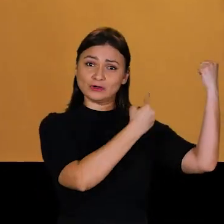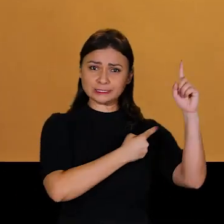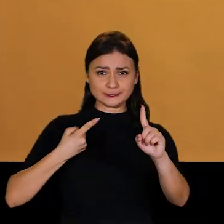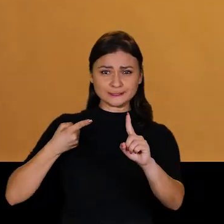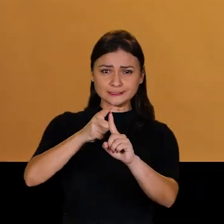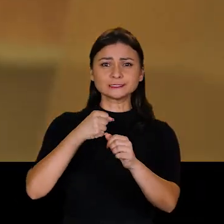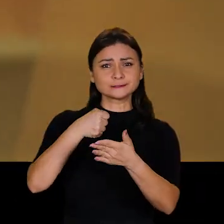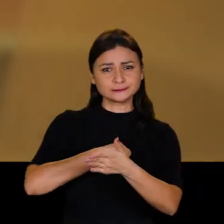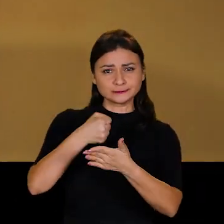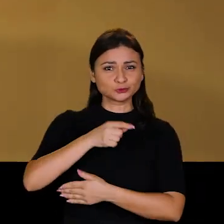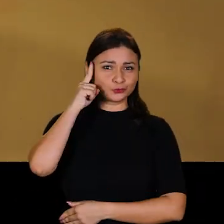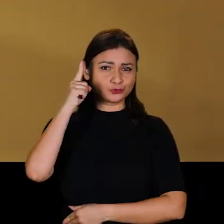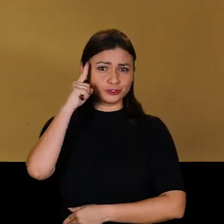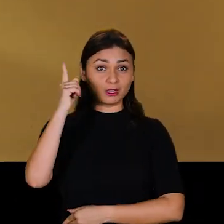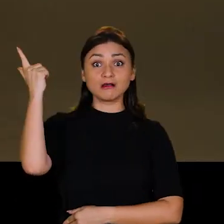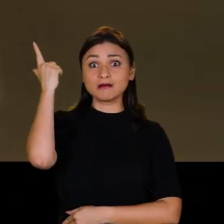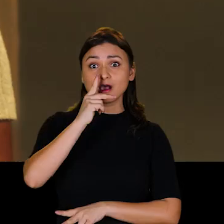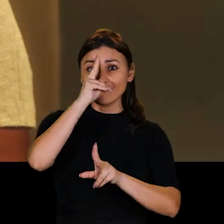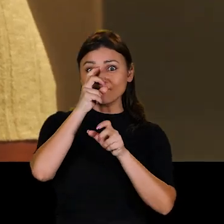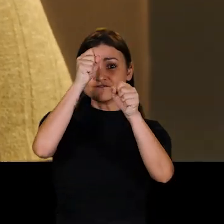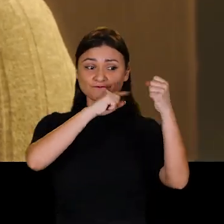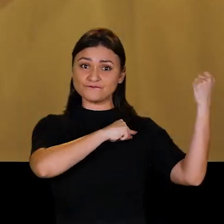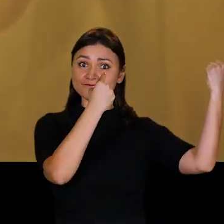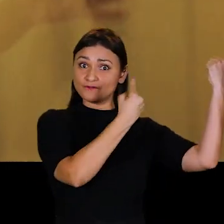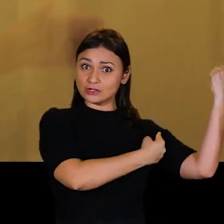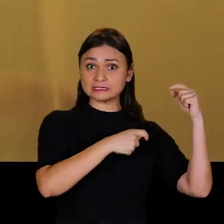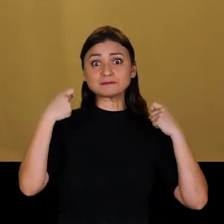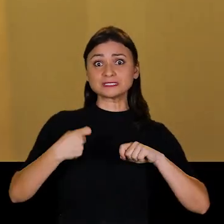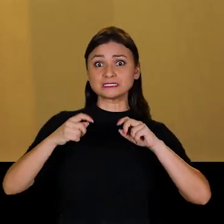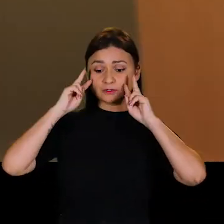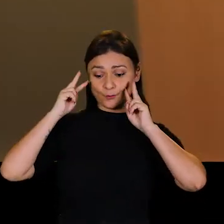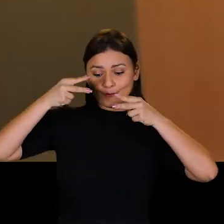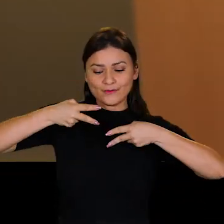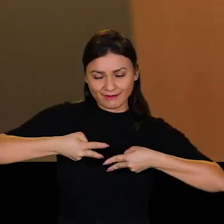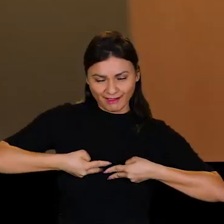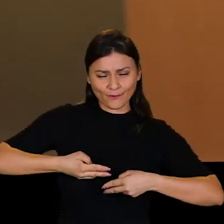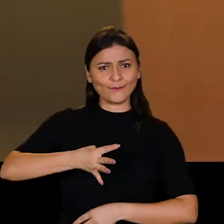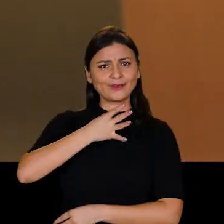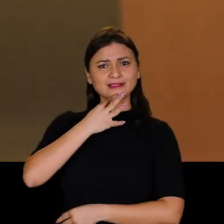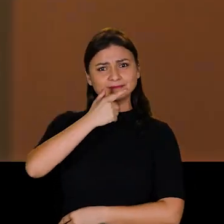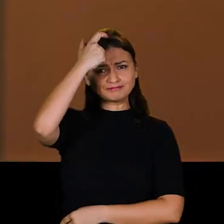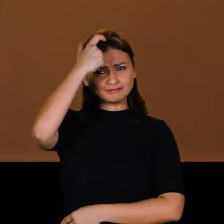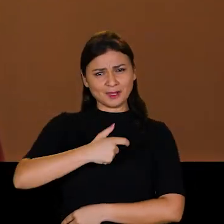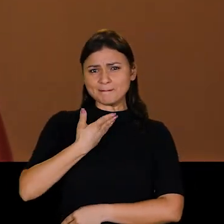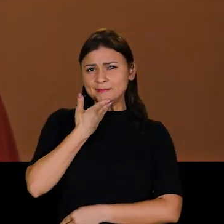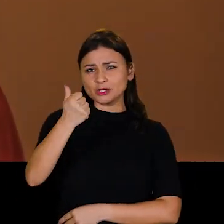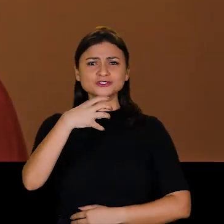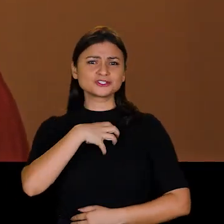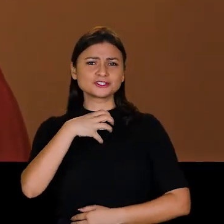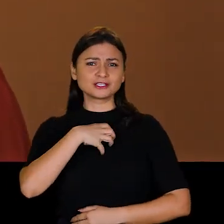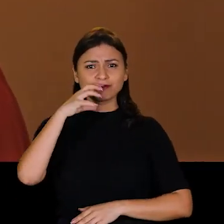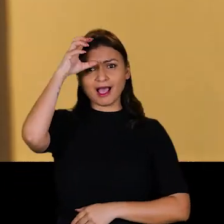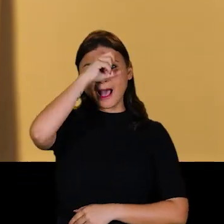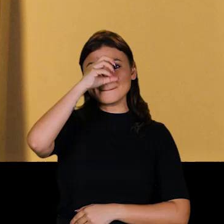enfrentar os desafios do dia a dia. E para ter força antes de qualquer coisa, temos que olhar para nós mesmas. Conhecer a si mesma é a